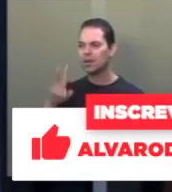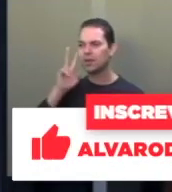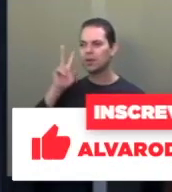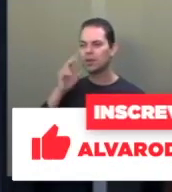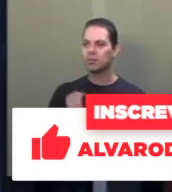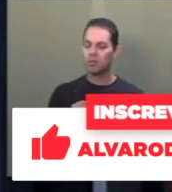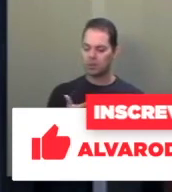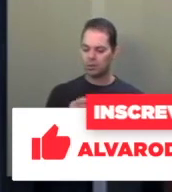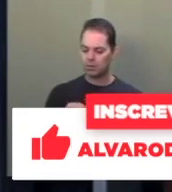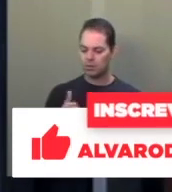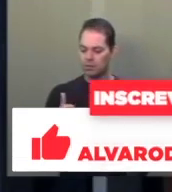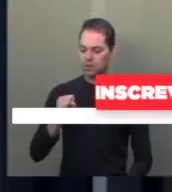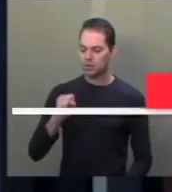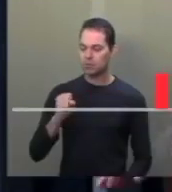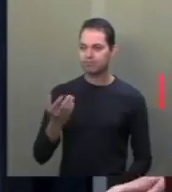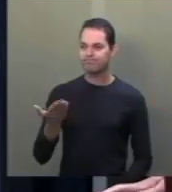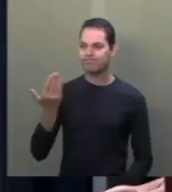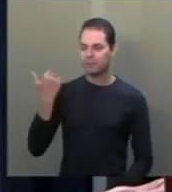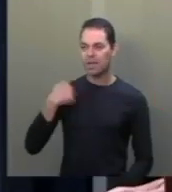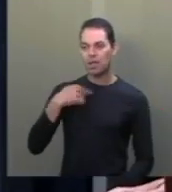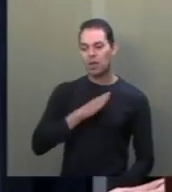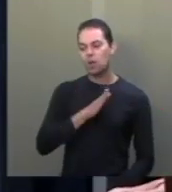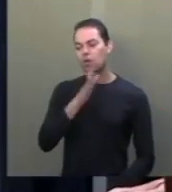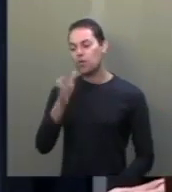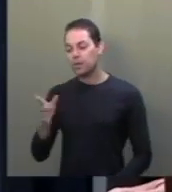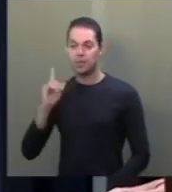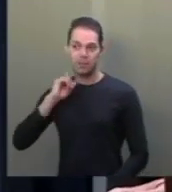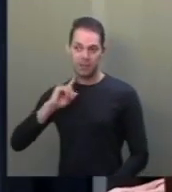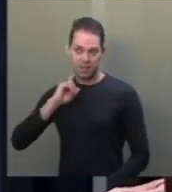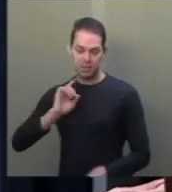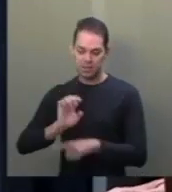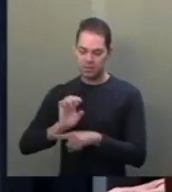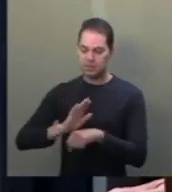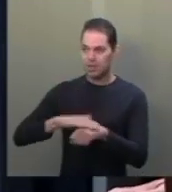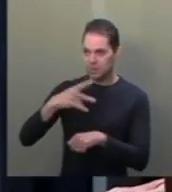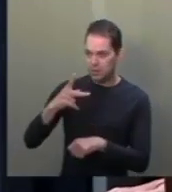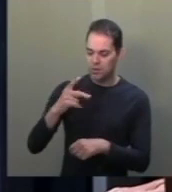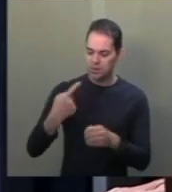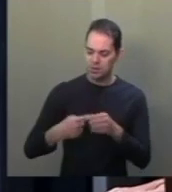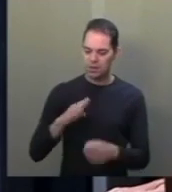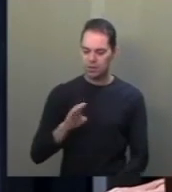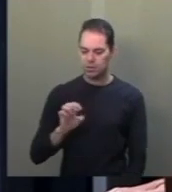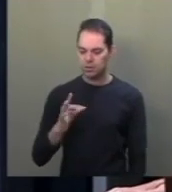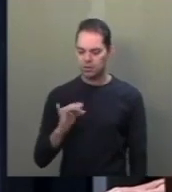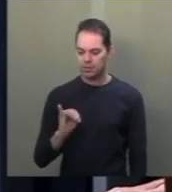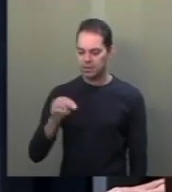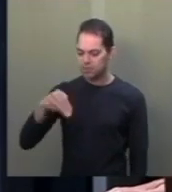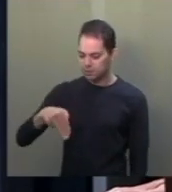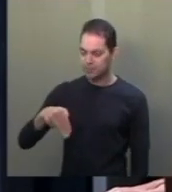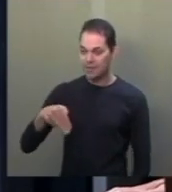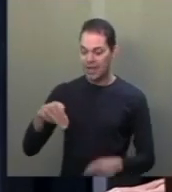2018 fui a Minas Gerais, o seu estado, na cidade de Betim, quando os